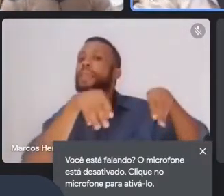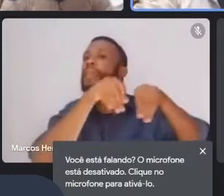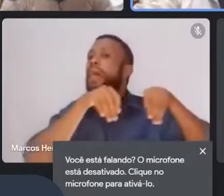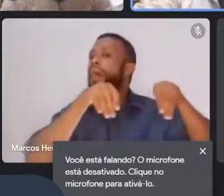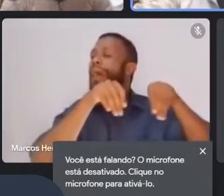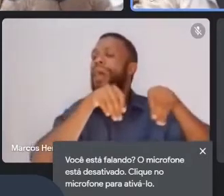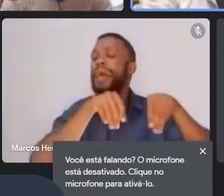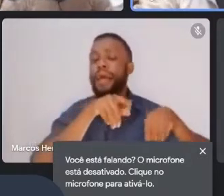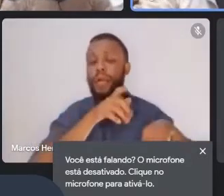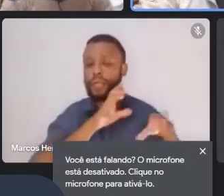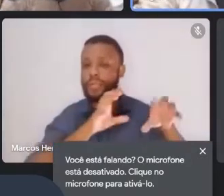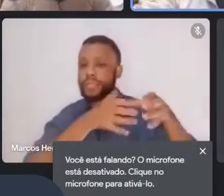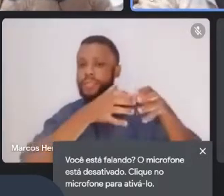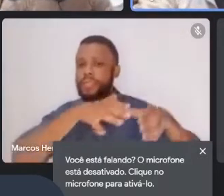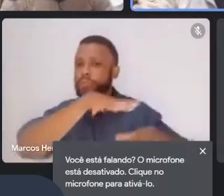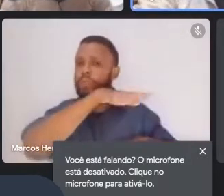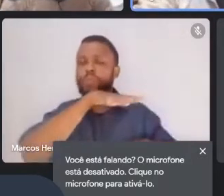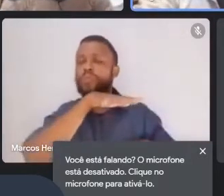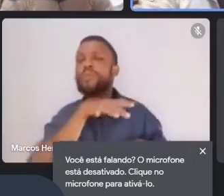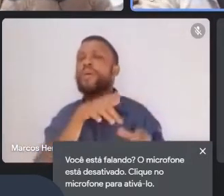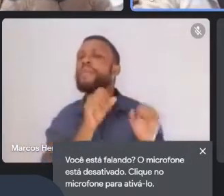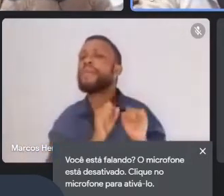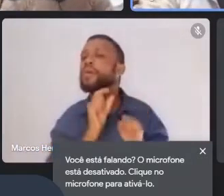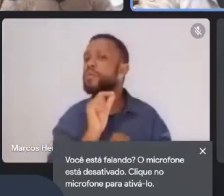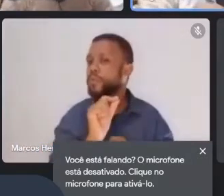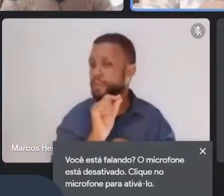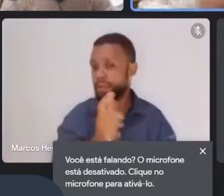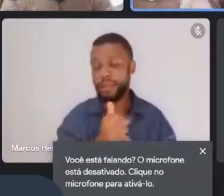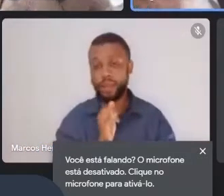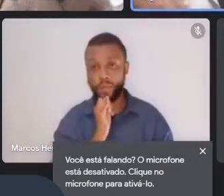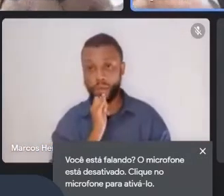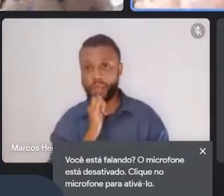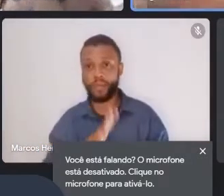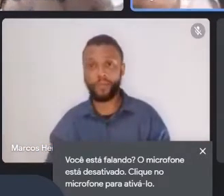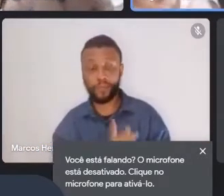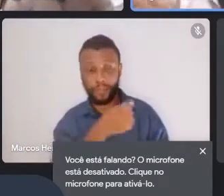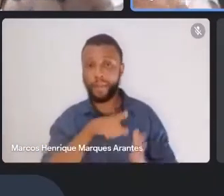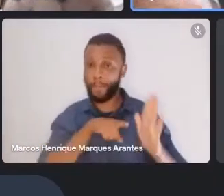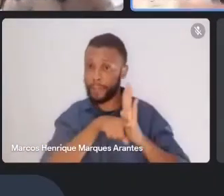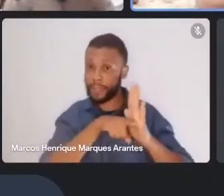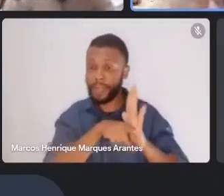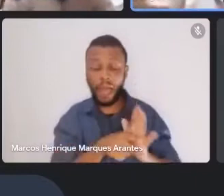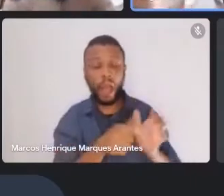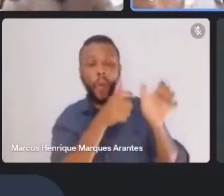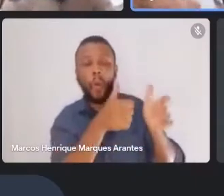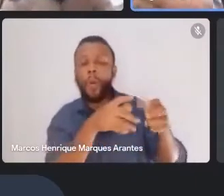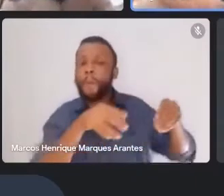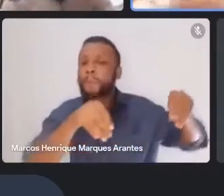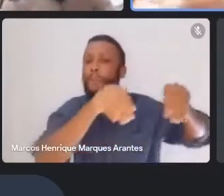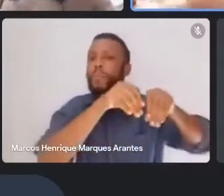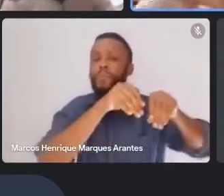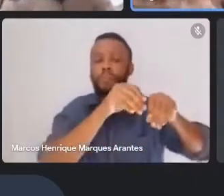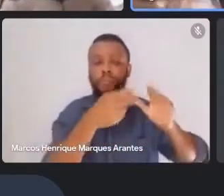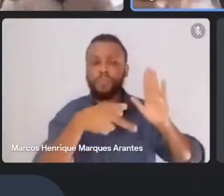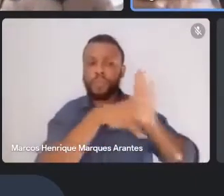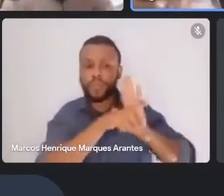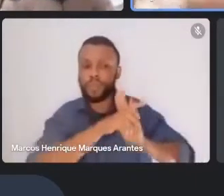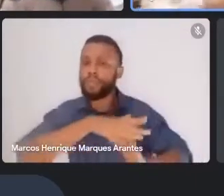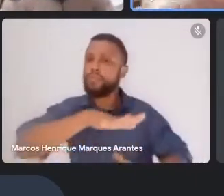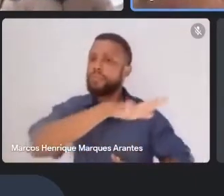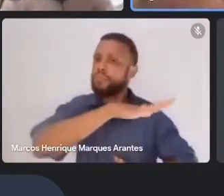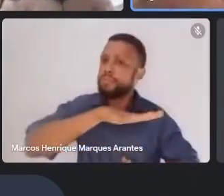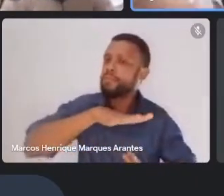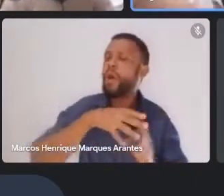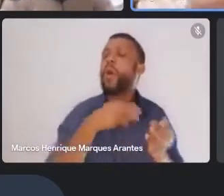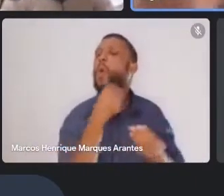grupo da terra faz? O grupo da terra vai pesquisar a sua terra, o seu território, como é que é o território, como é que é,